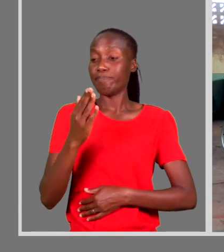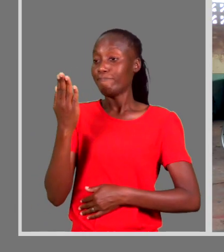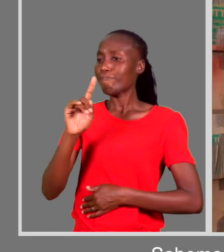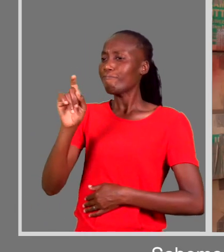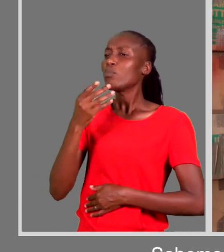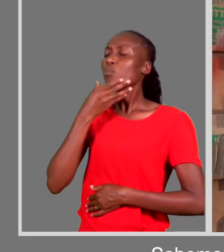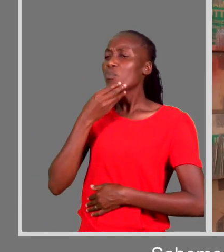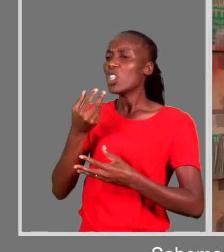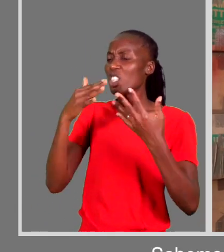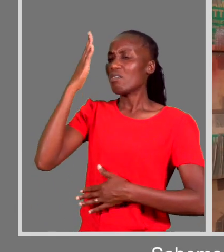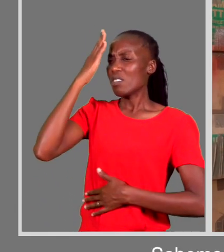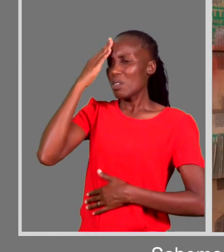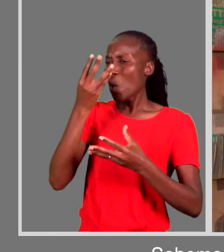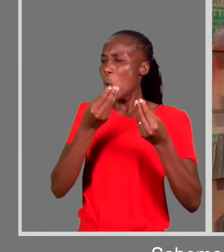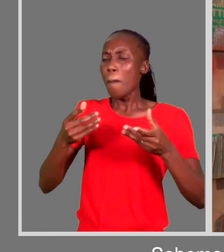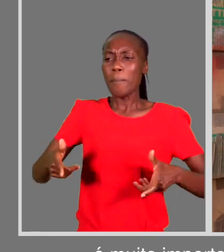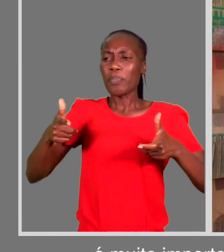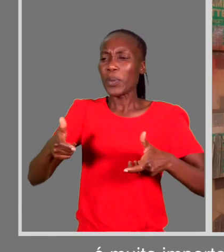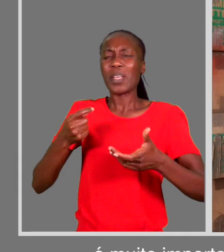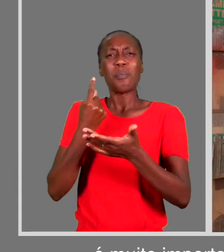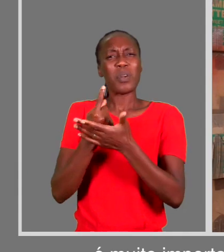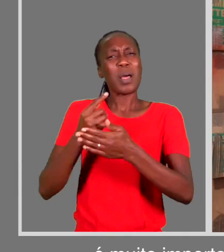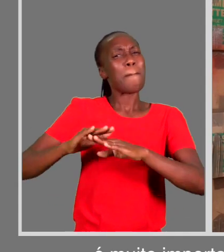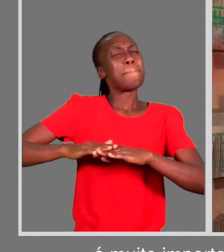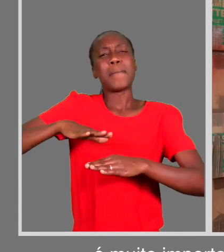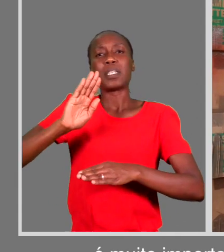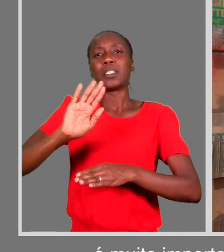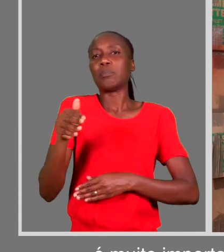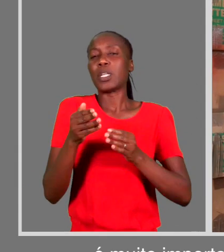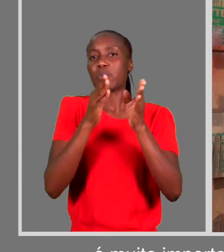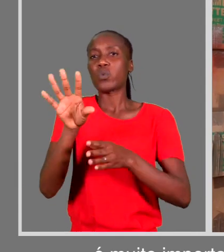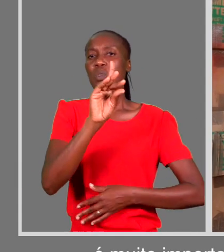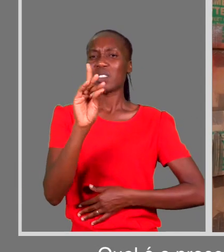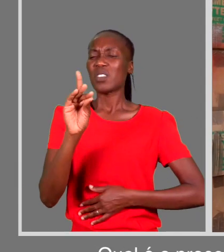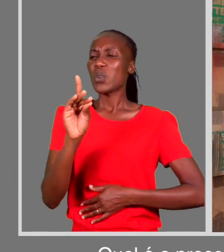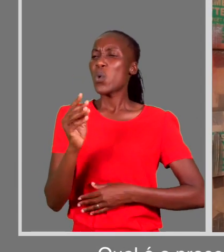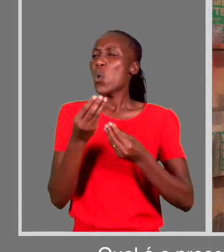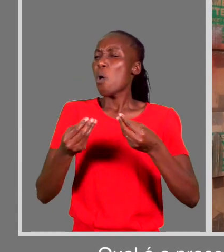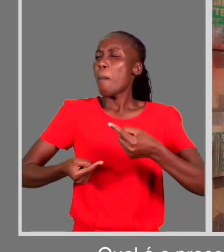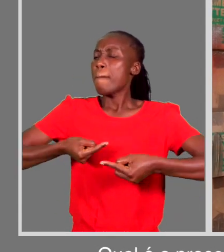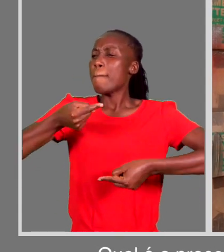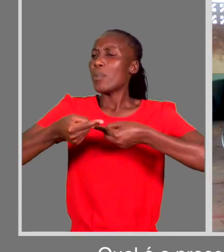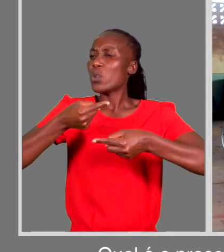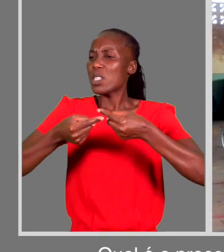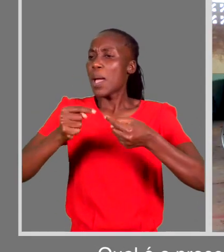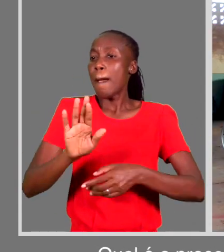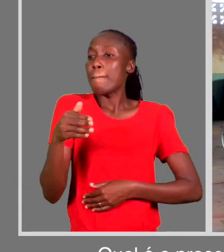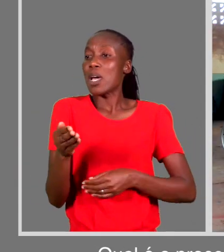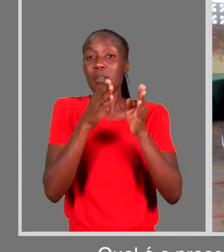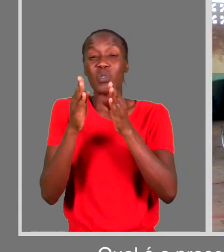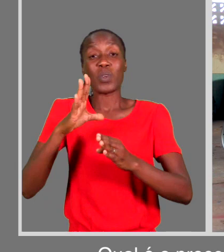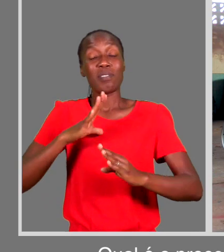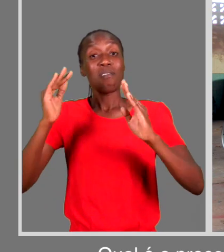sabemos que o meio de compensação é muito importante para as pessoas com deficiência. Qual é o processo para